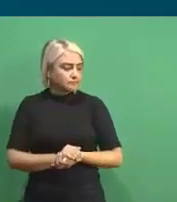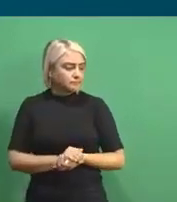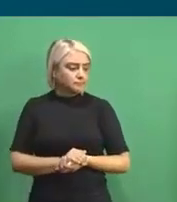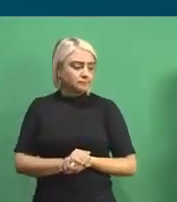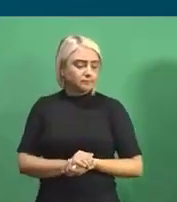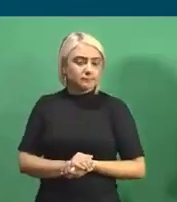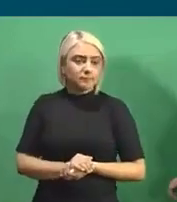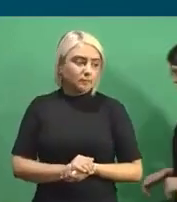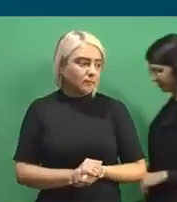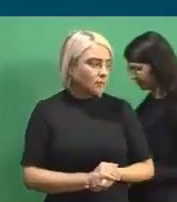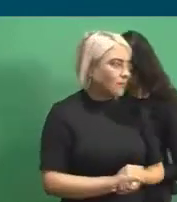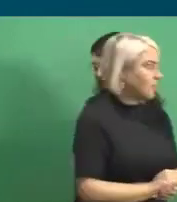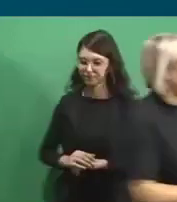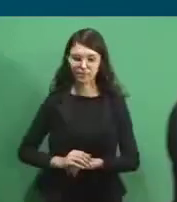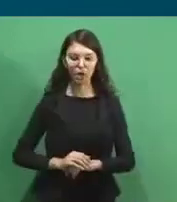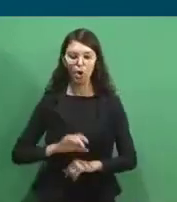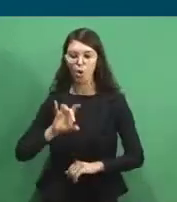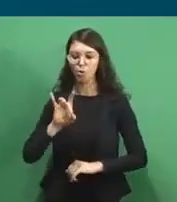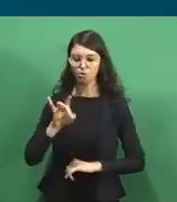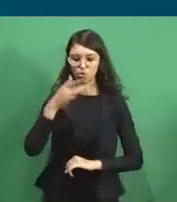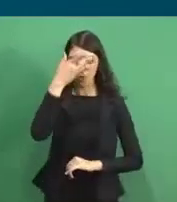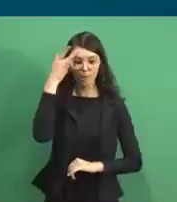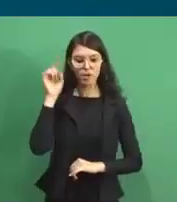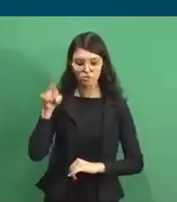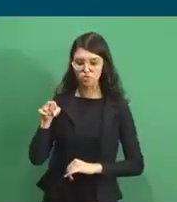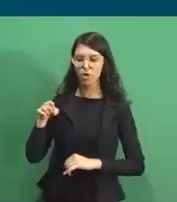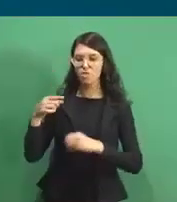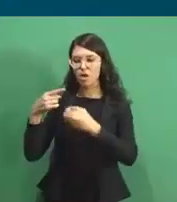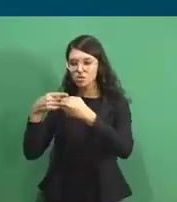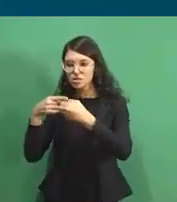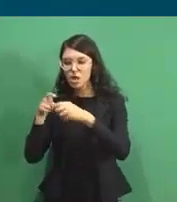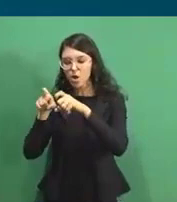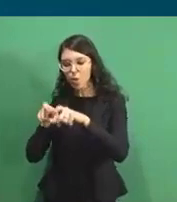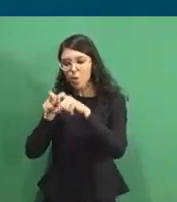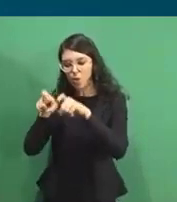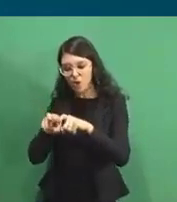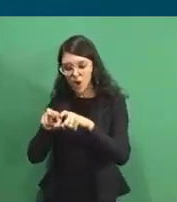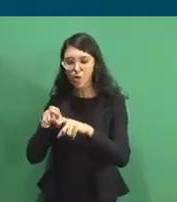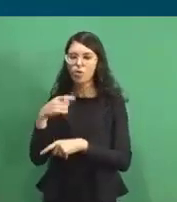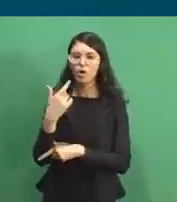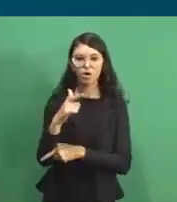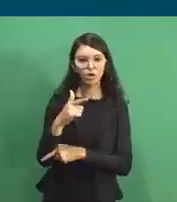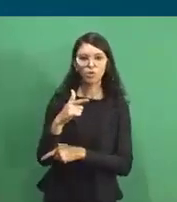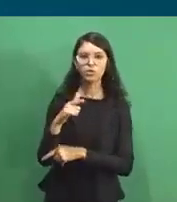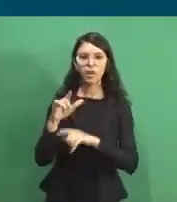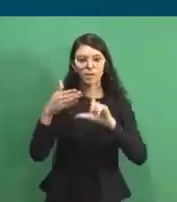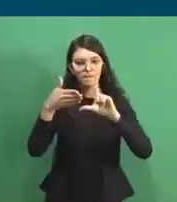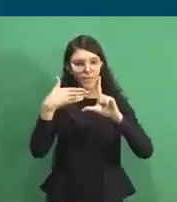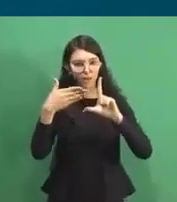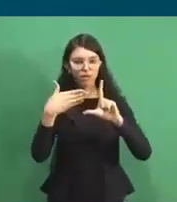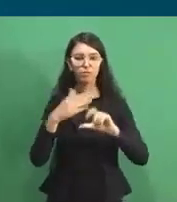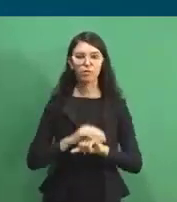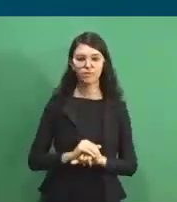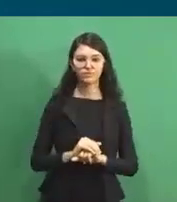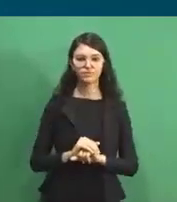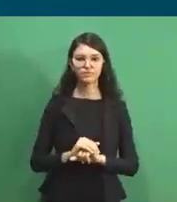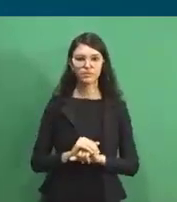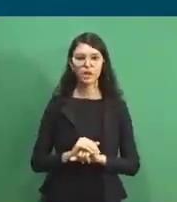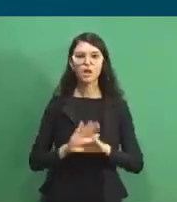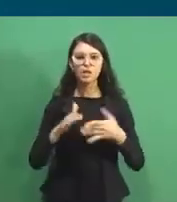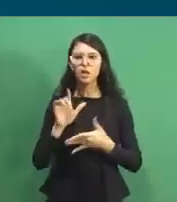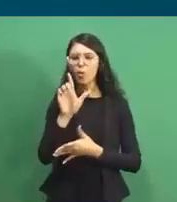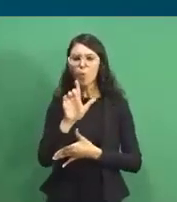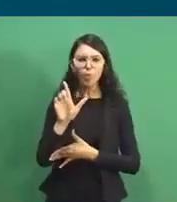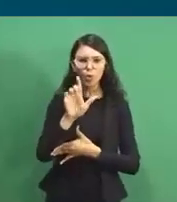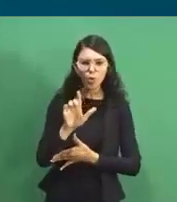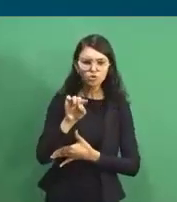mesmo quem é morador da zona rural que não vai ter acesso à plataforma. E a logística hoje